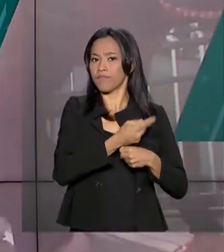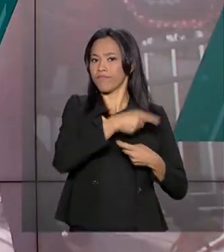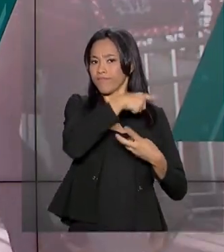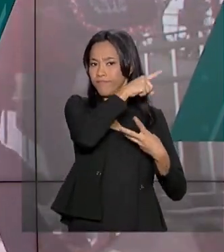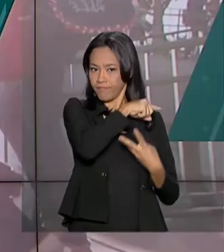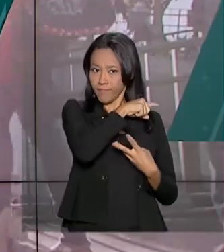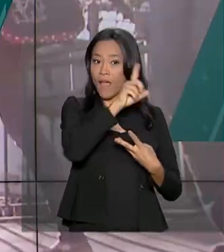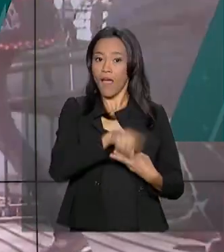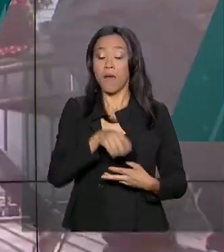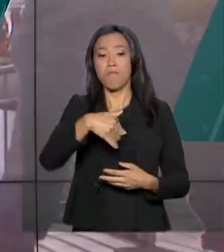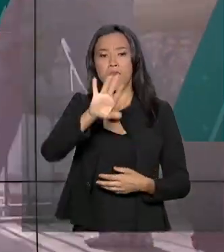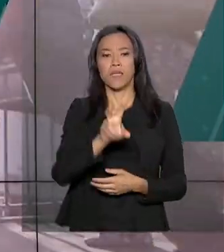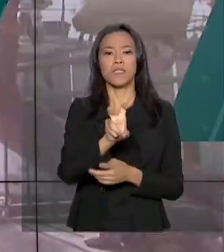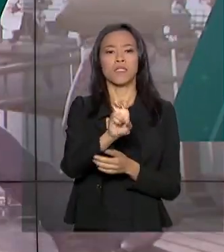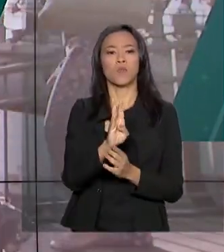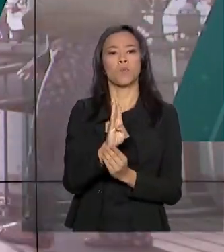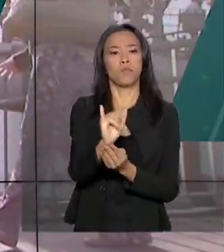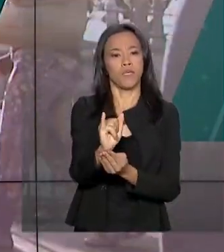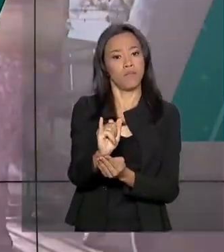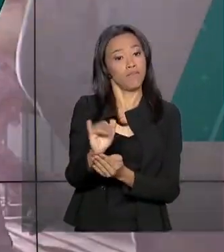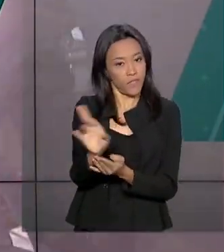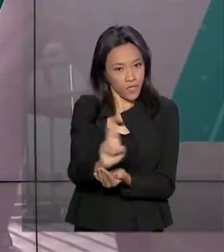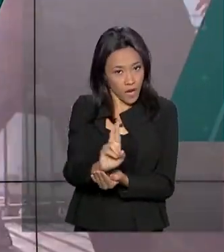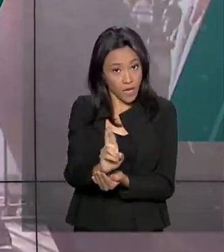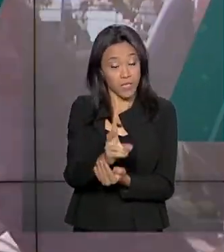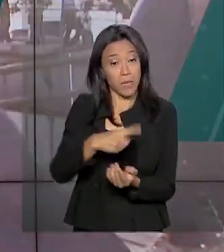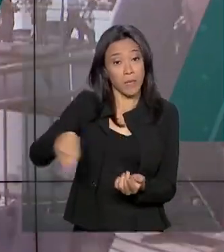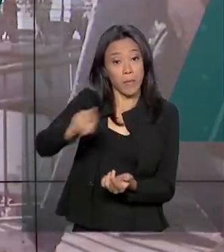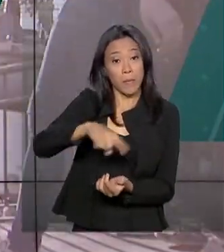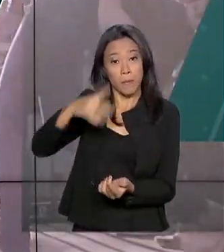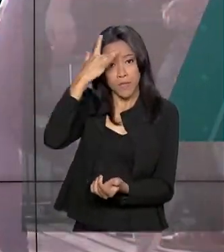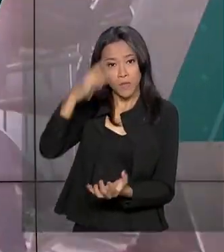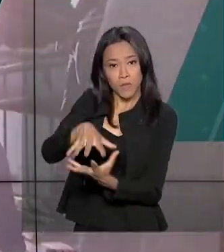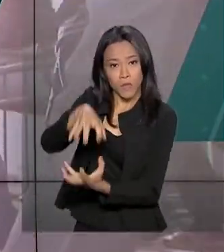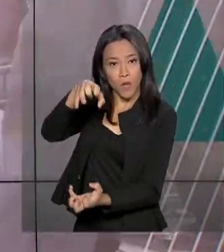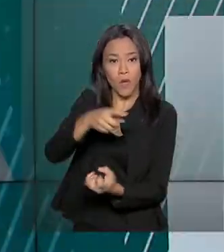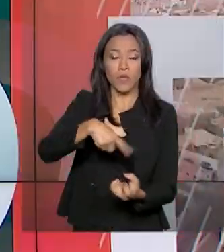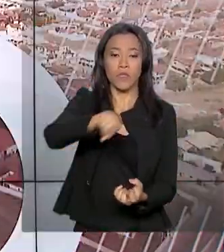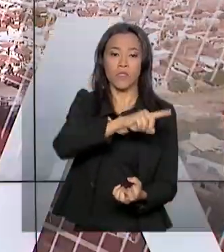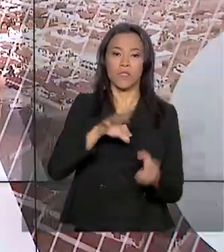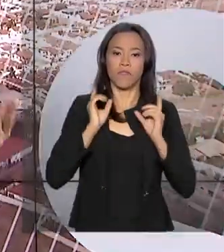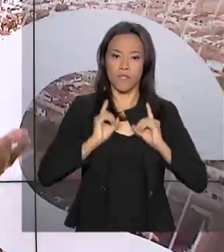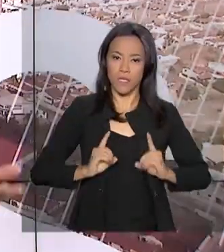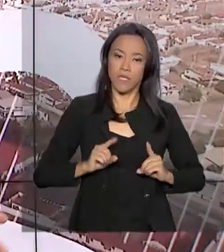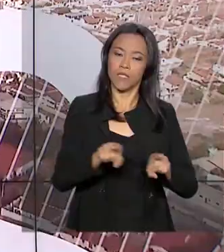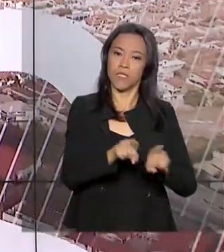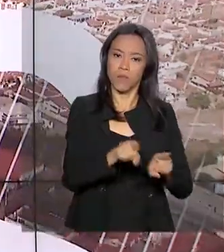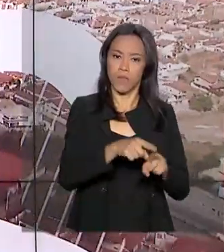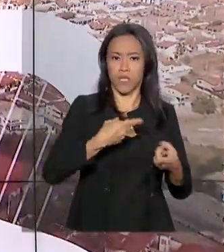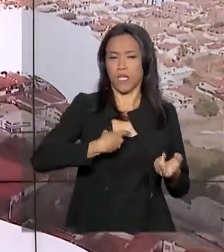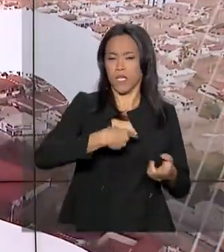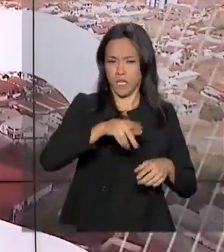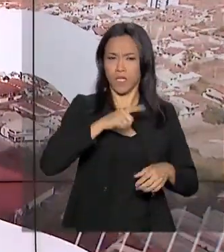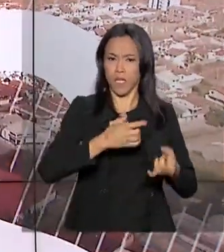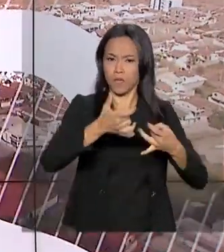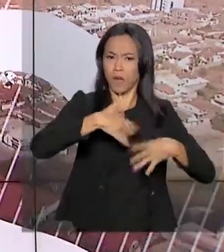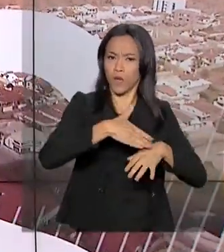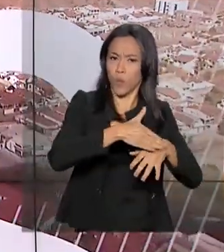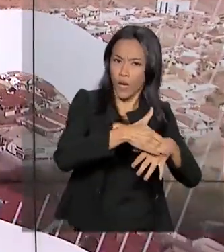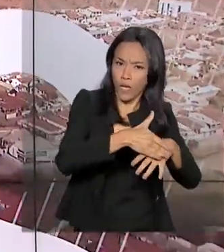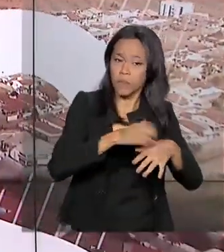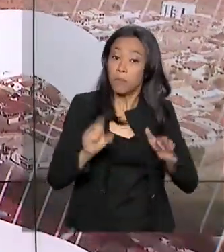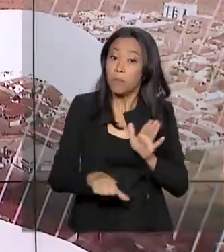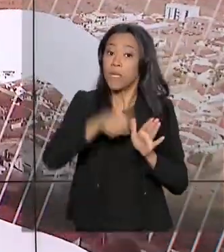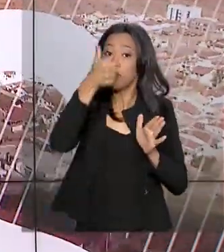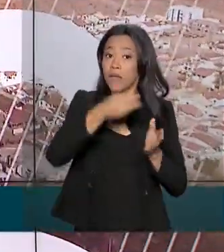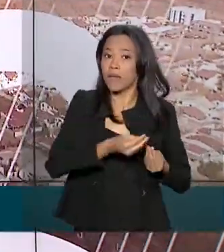mais de 5 bilhões de reais, segundo o Fisco. Idosos e pessoas com deficiência ou doença grave, além de quem entregou a declaração primeiro, serão